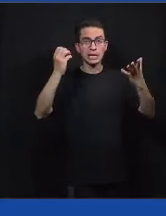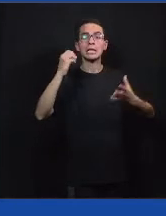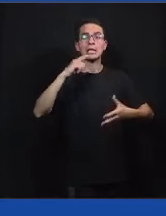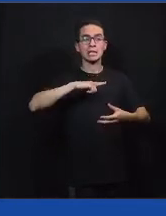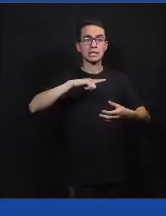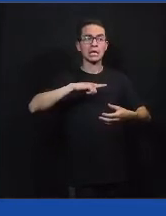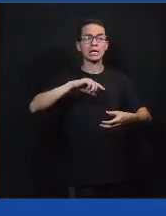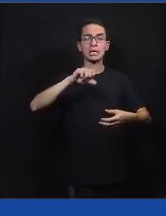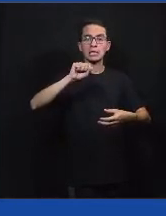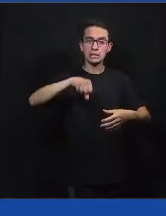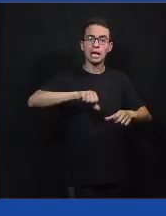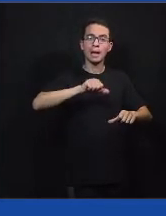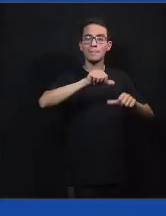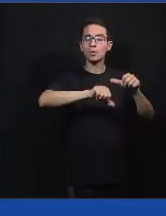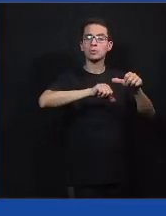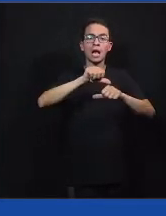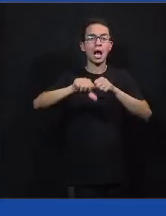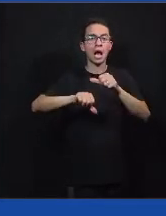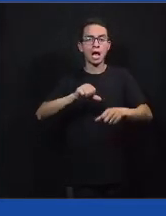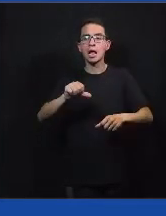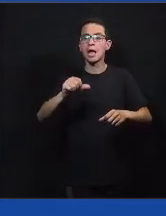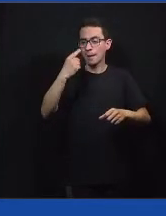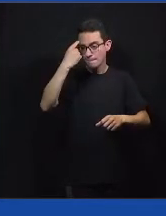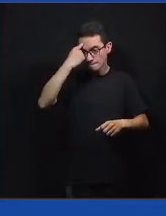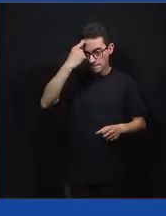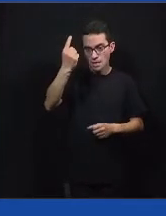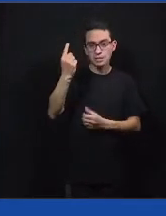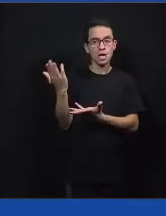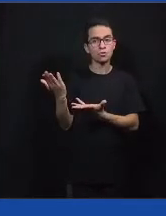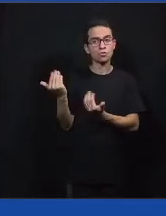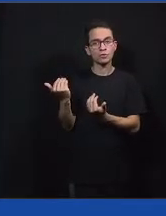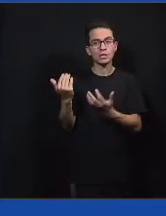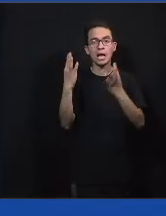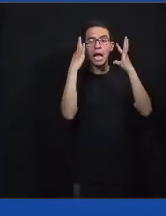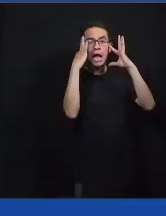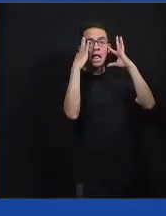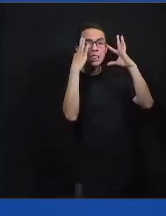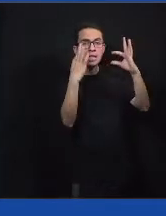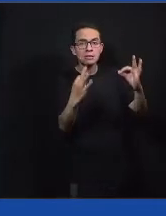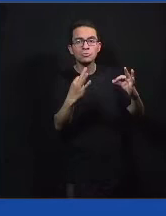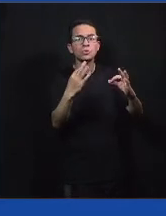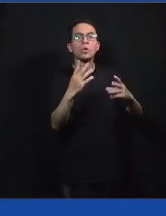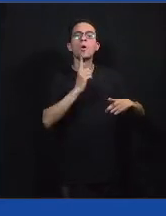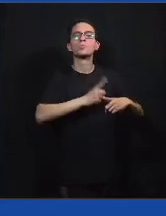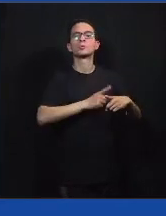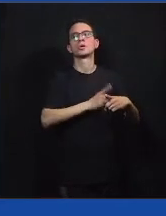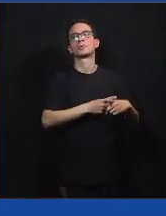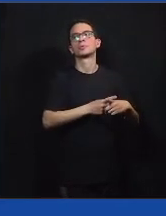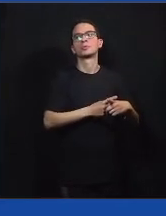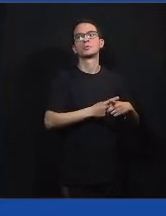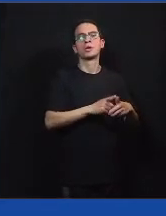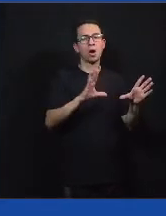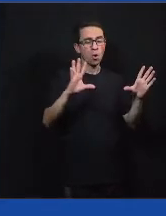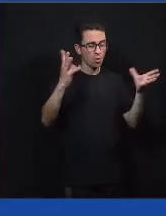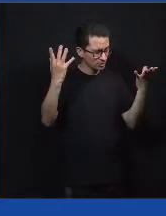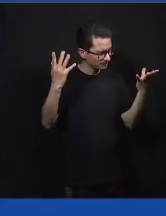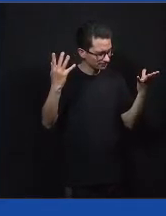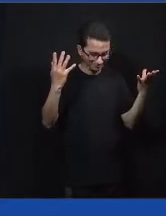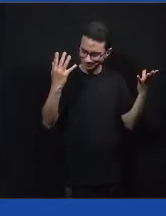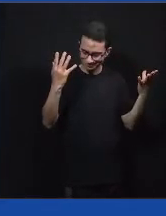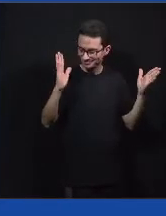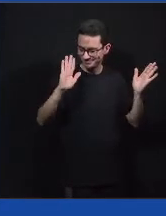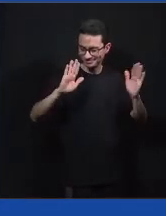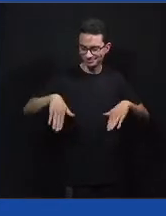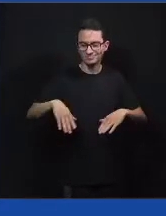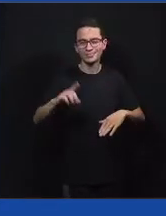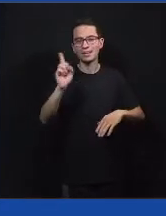Então, quando a gente fala sobre jovens, a gente fala sobre escuta. Porque não é o que tem ocorrido. Então, acho que